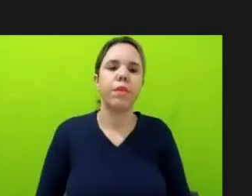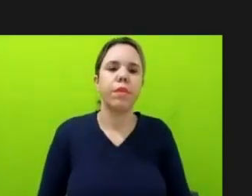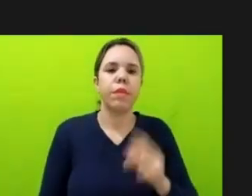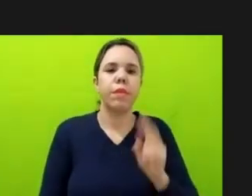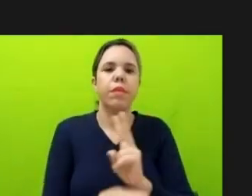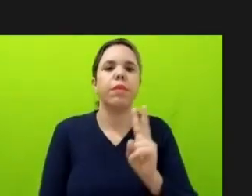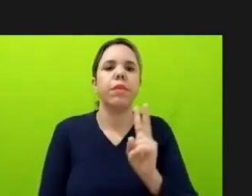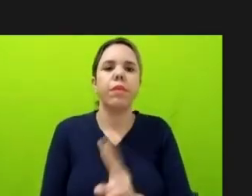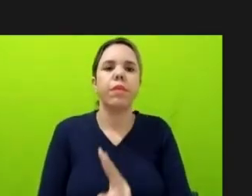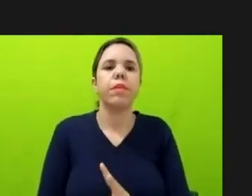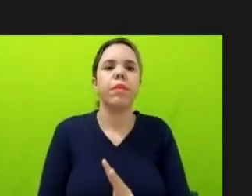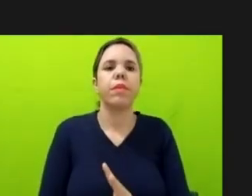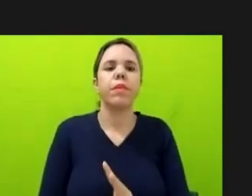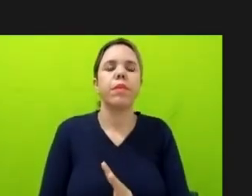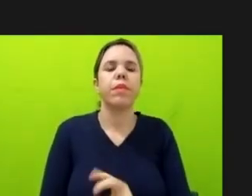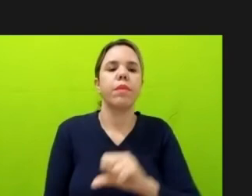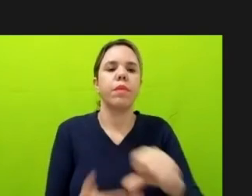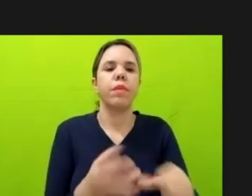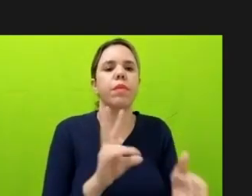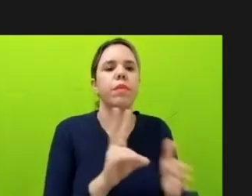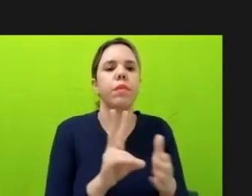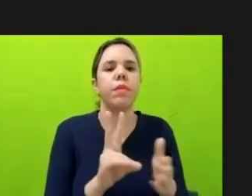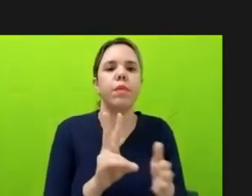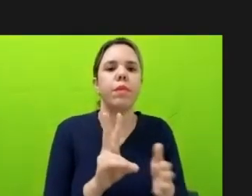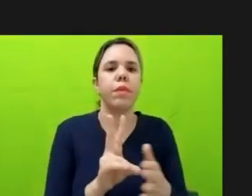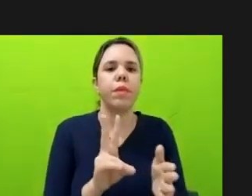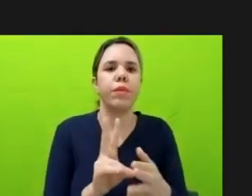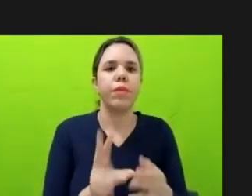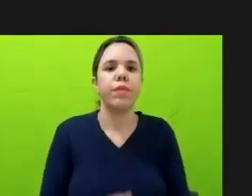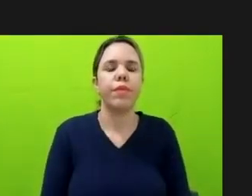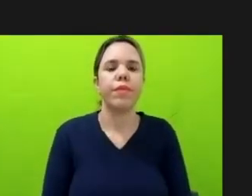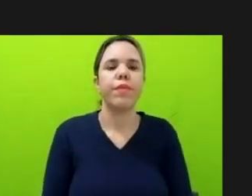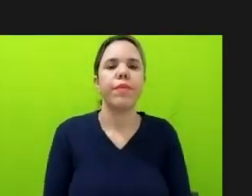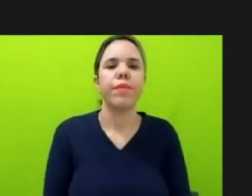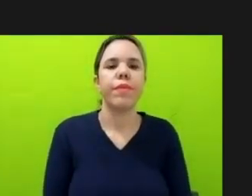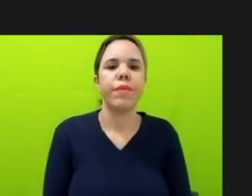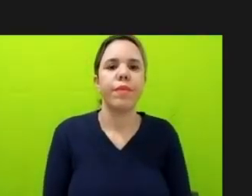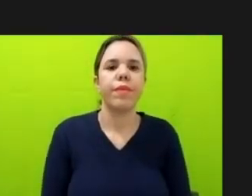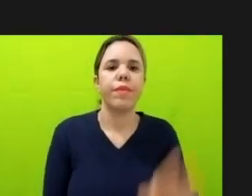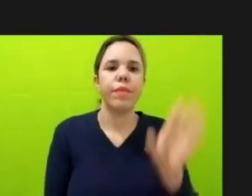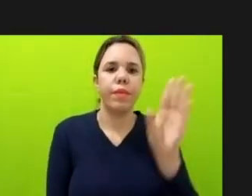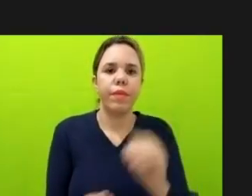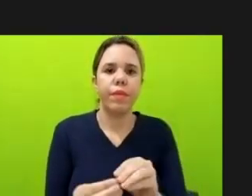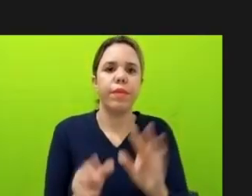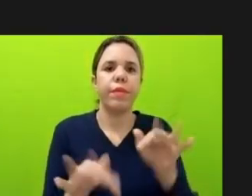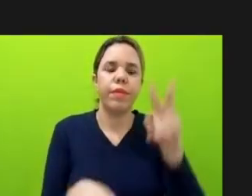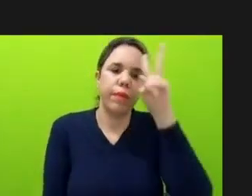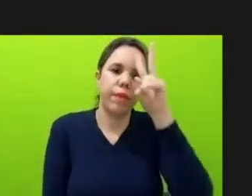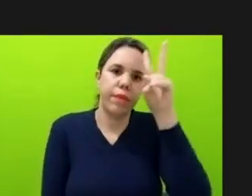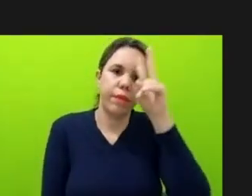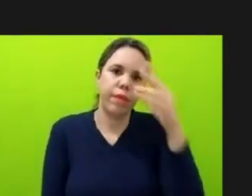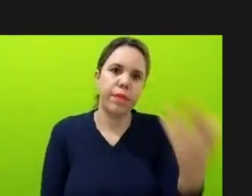indígenas. É só para lembrar também isso do debate.